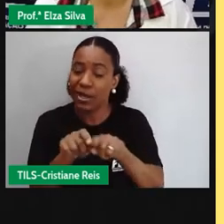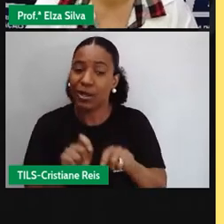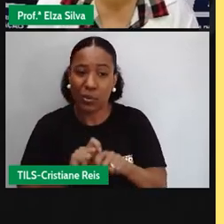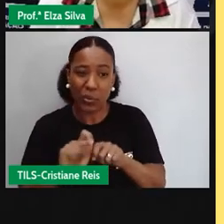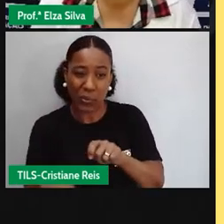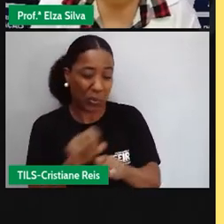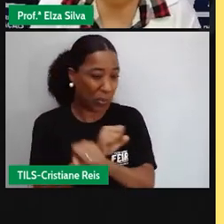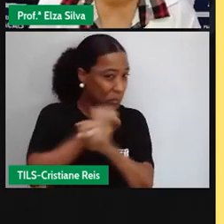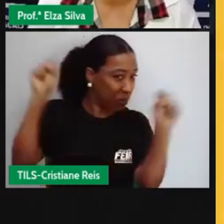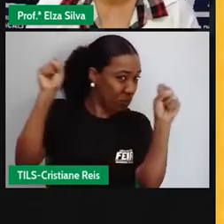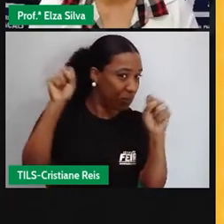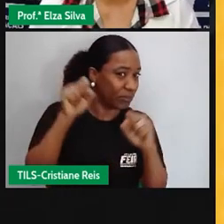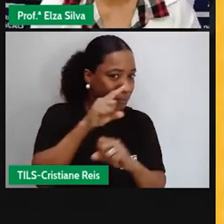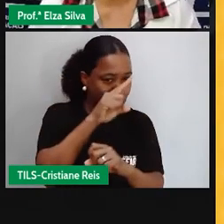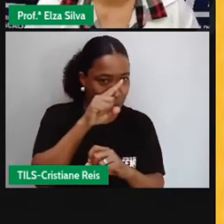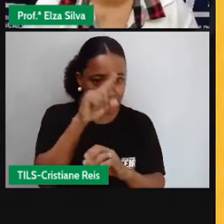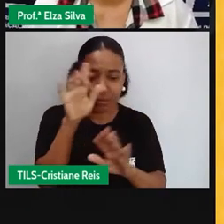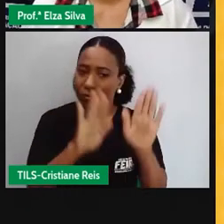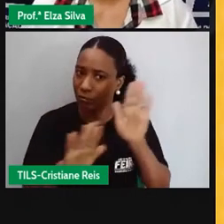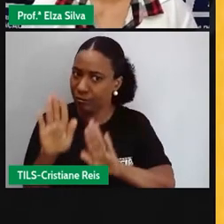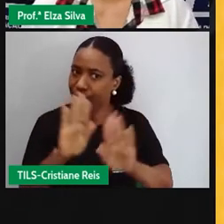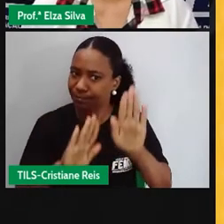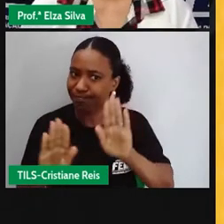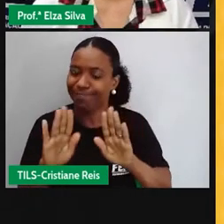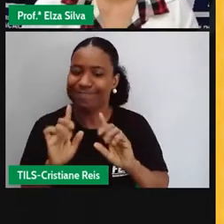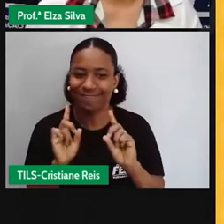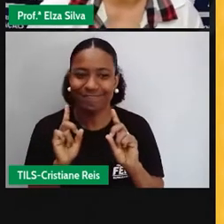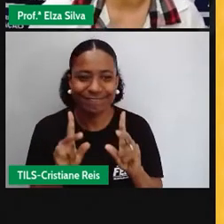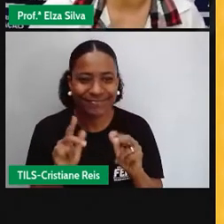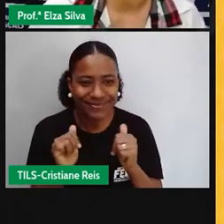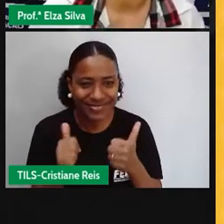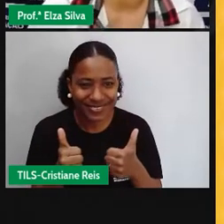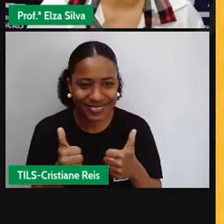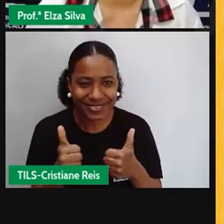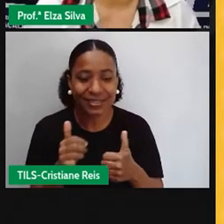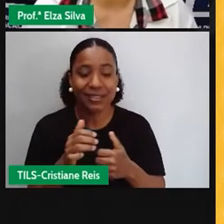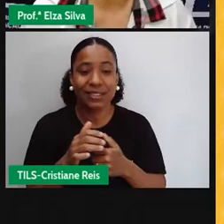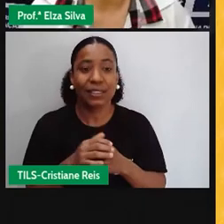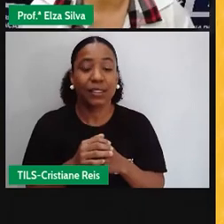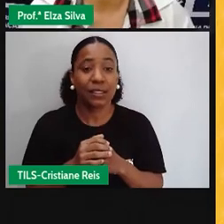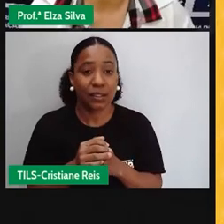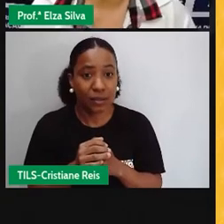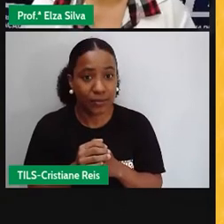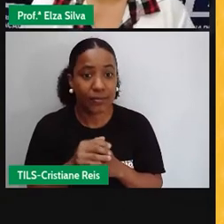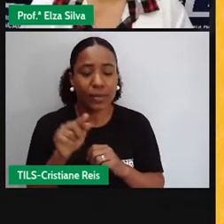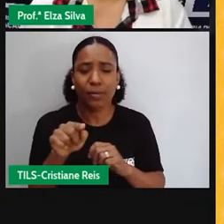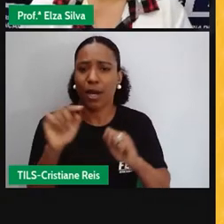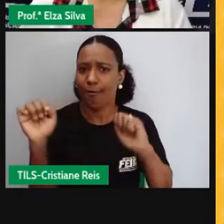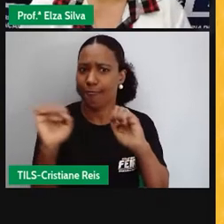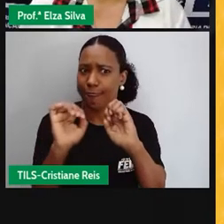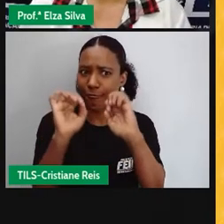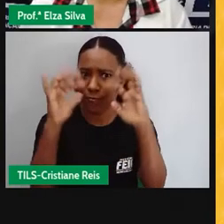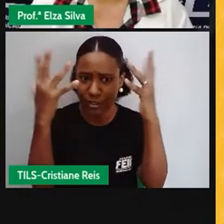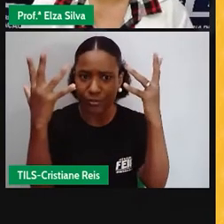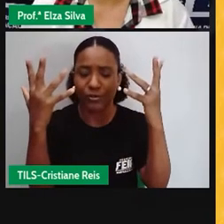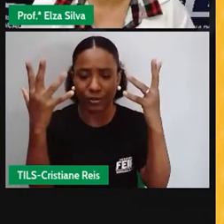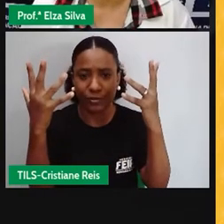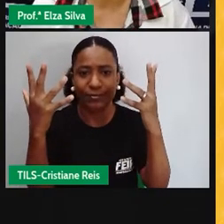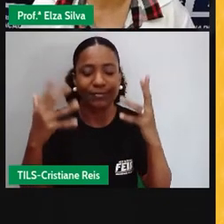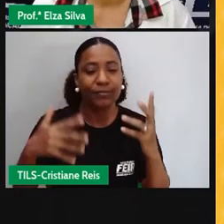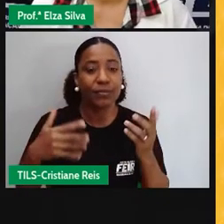Ok? Vamos lá. Para a nossa festa ficar muito animada, importante também